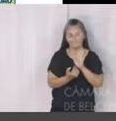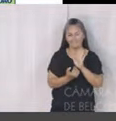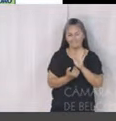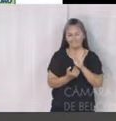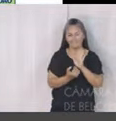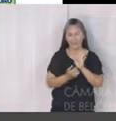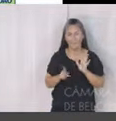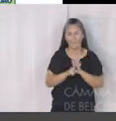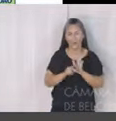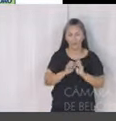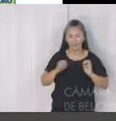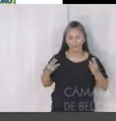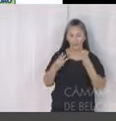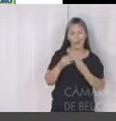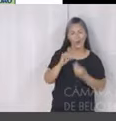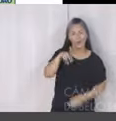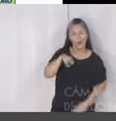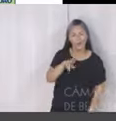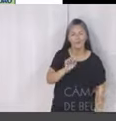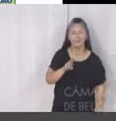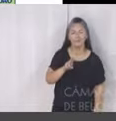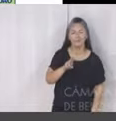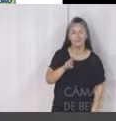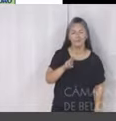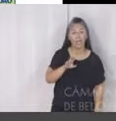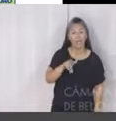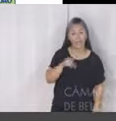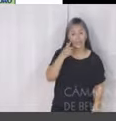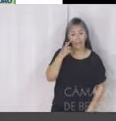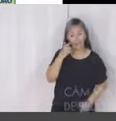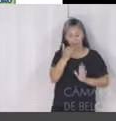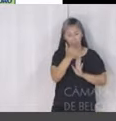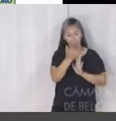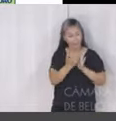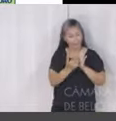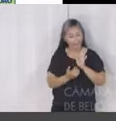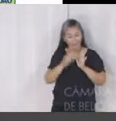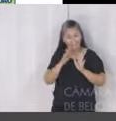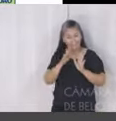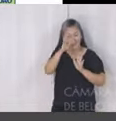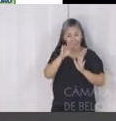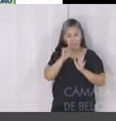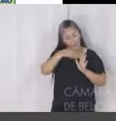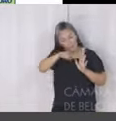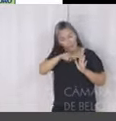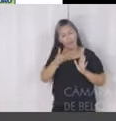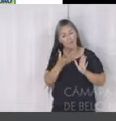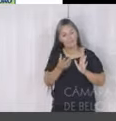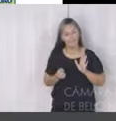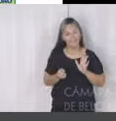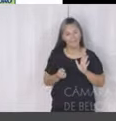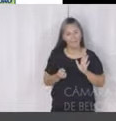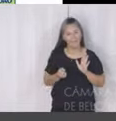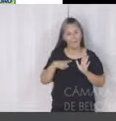conhecidos ODS, que é o norteador que nós assumimos para a construção do